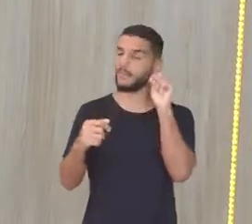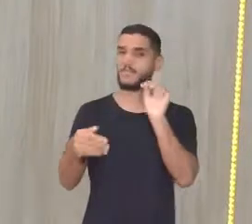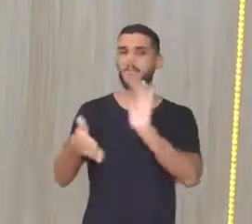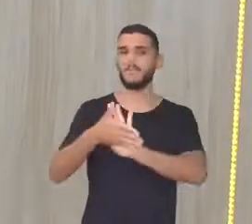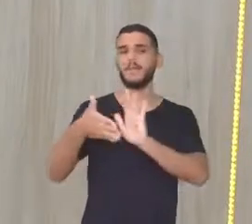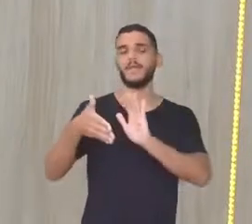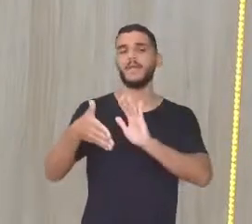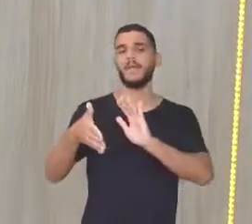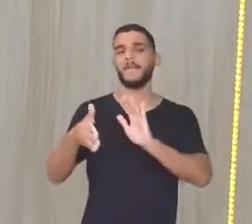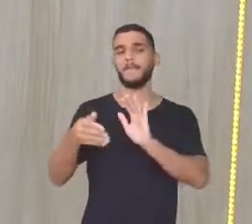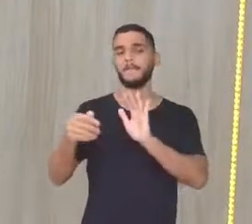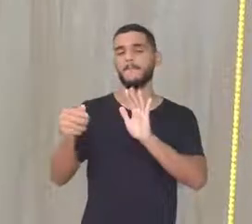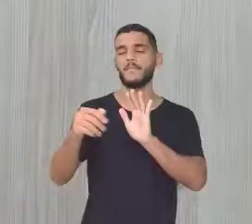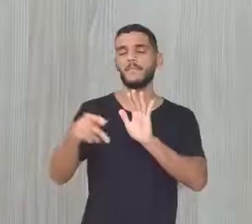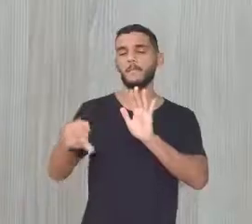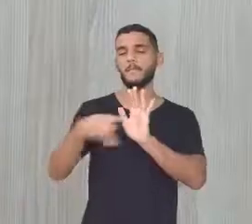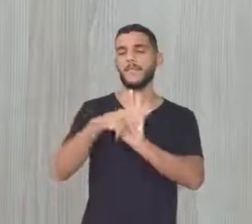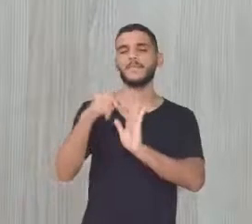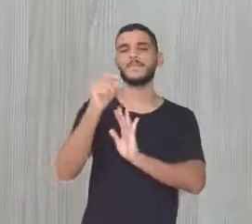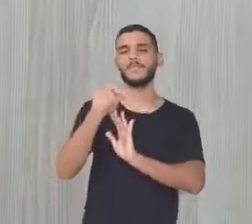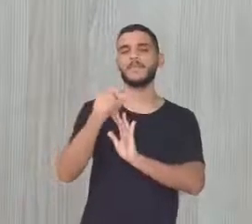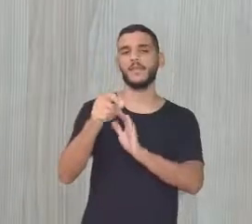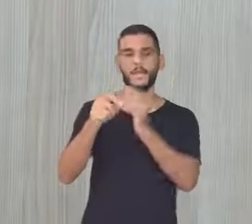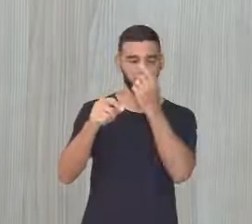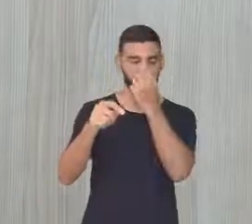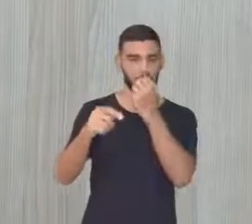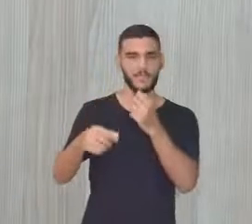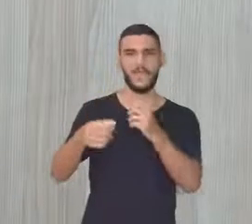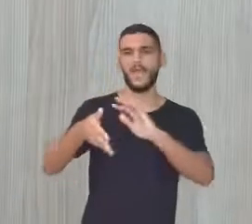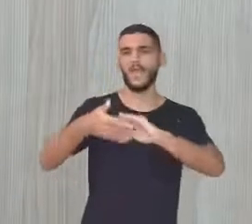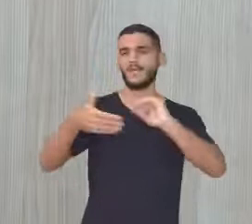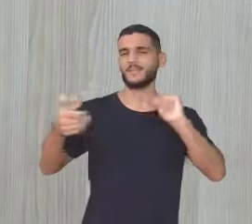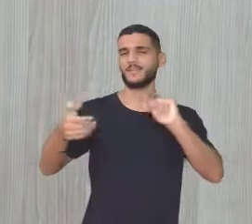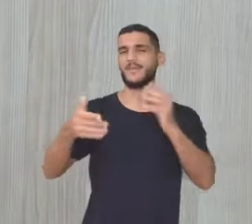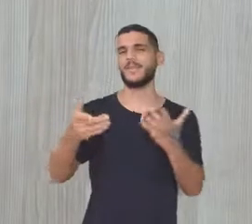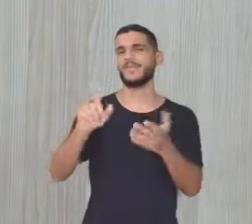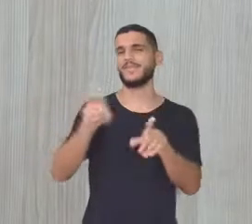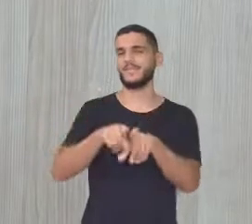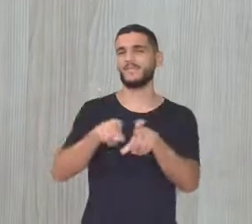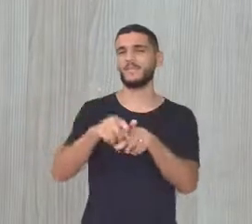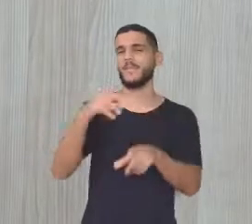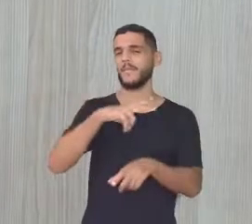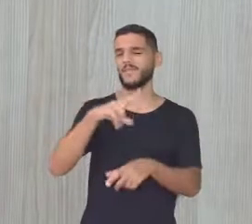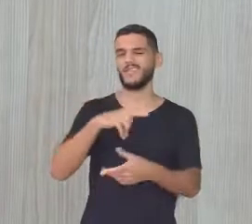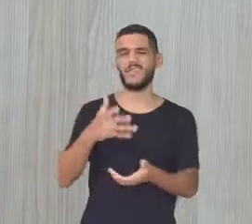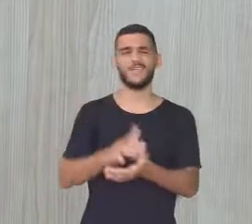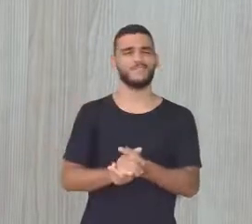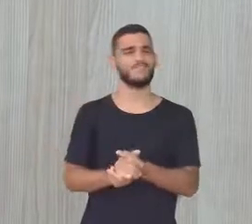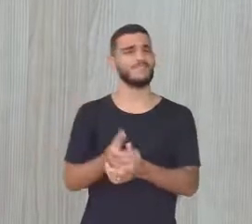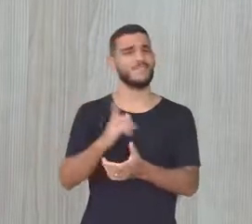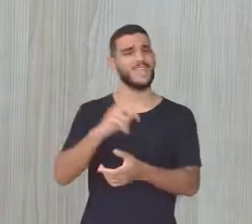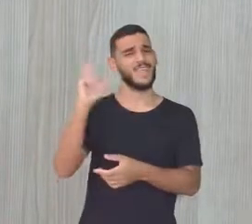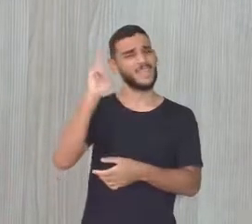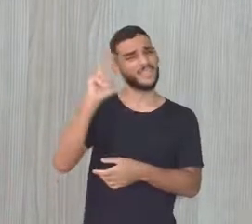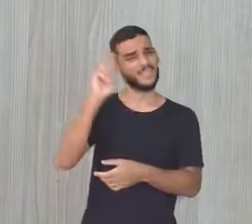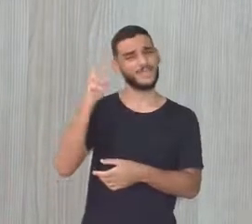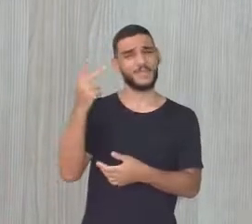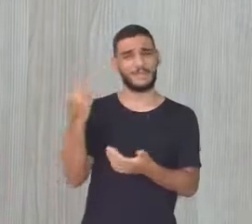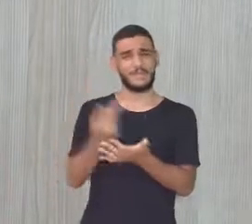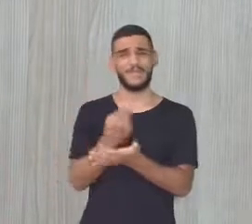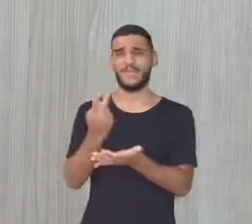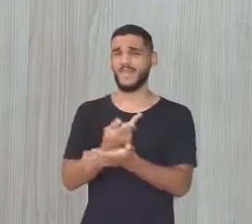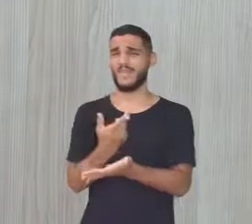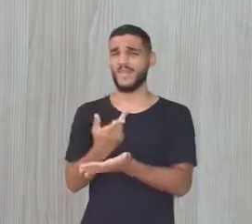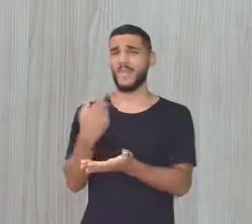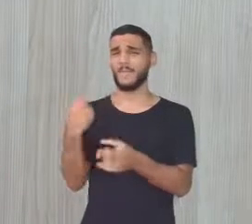católicos E tem essa versão Que ele queria chegar Nas Índias E errou o caminho Mas é meio